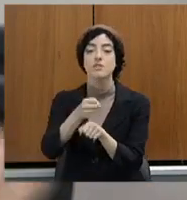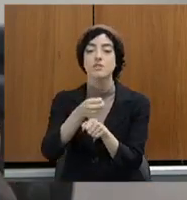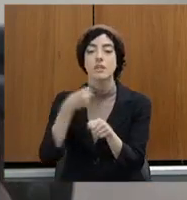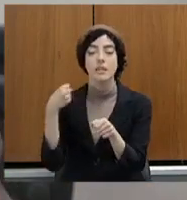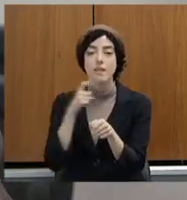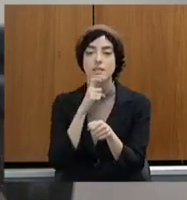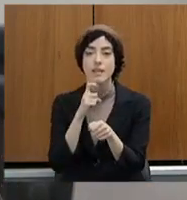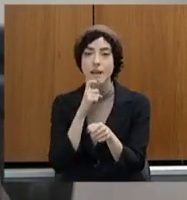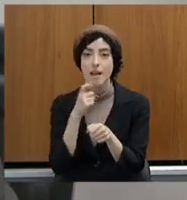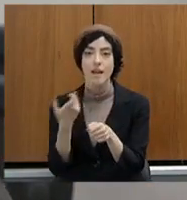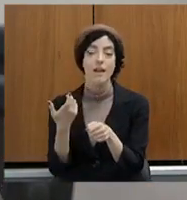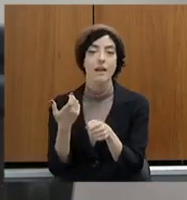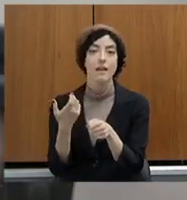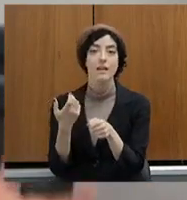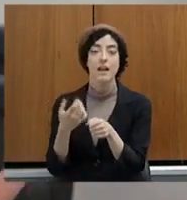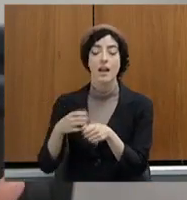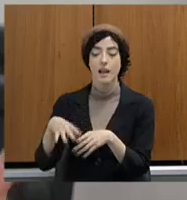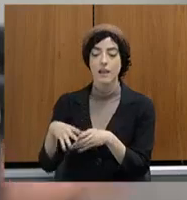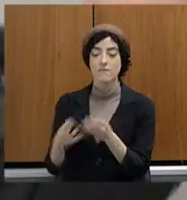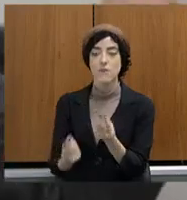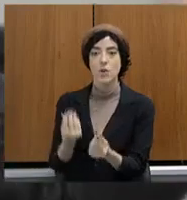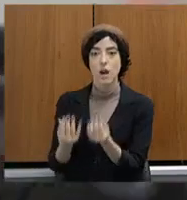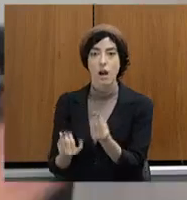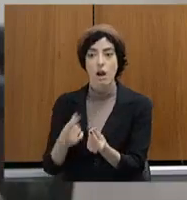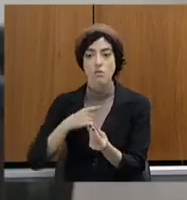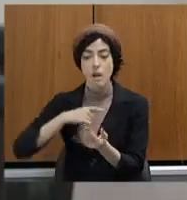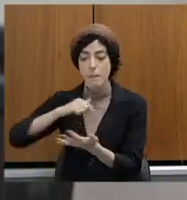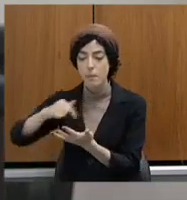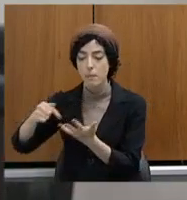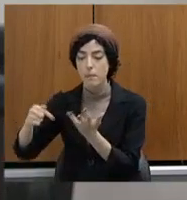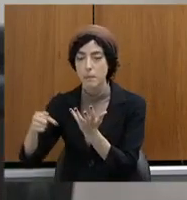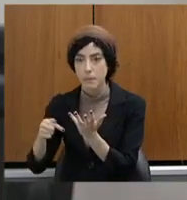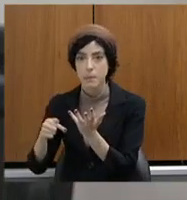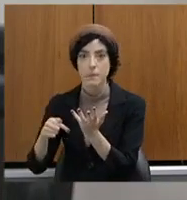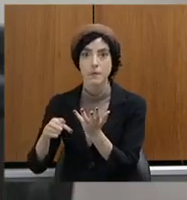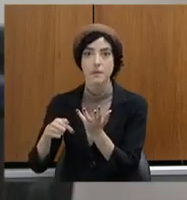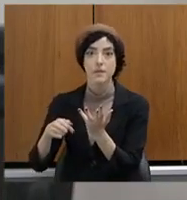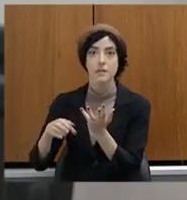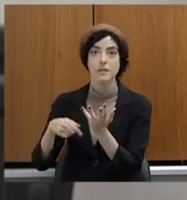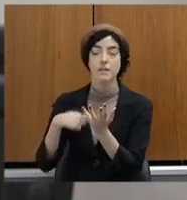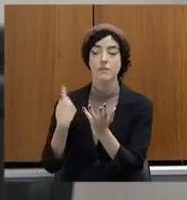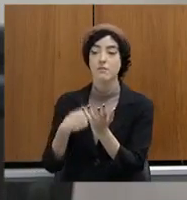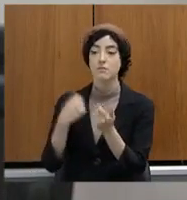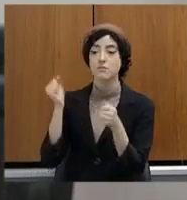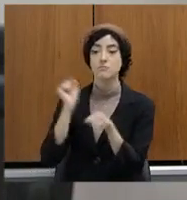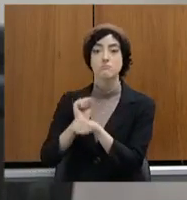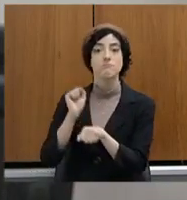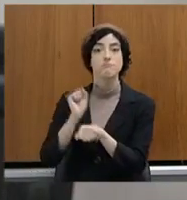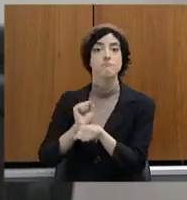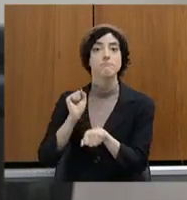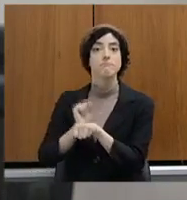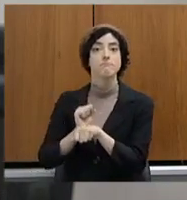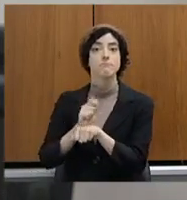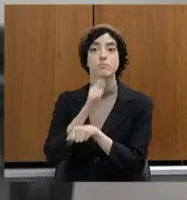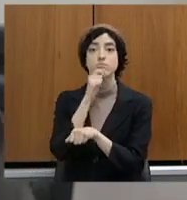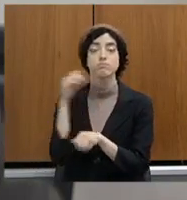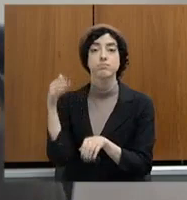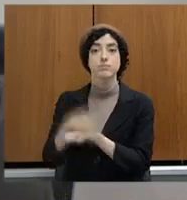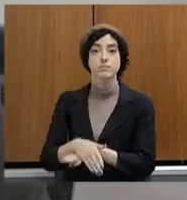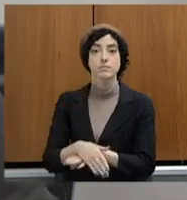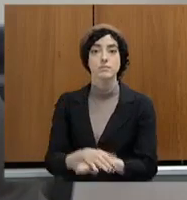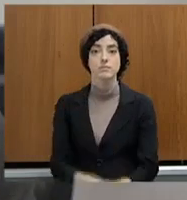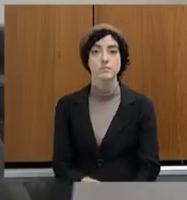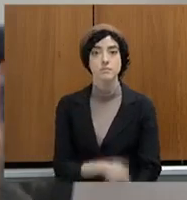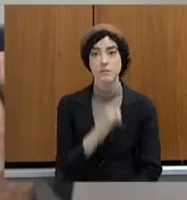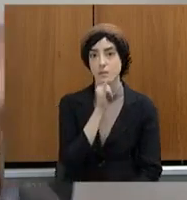para as delegacias. Se está lá o delegado, escrivão, deve estar precisando disso, lá na delegacia, lá no fim do mundo,